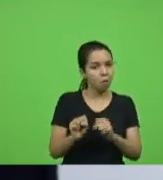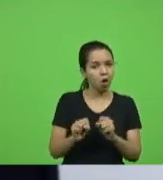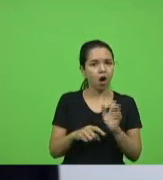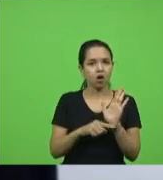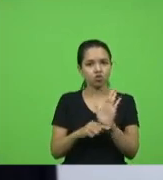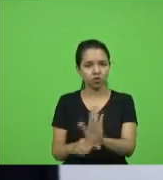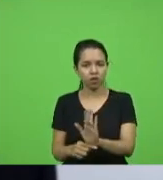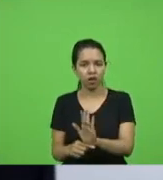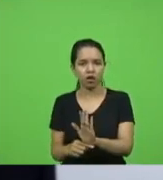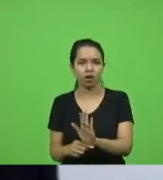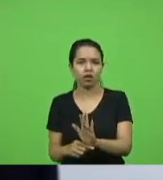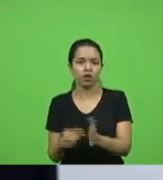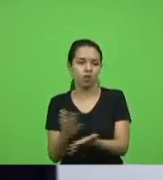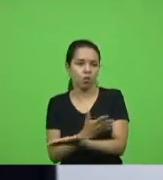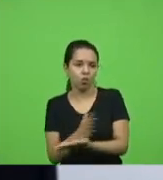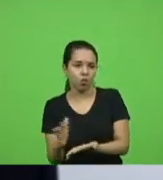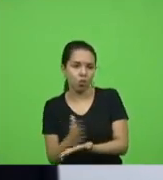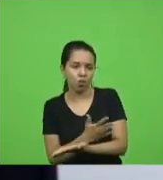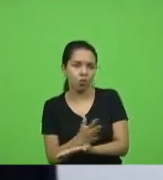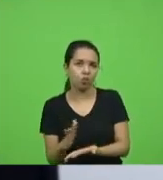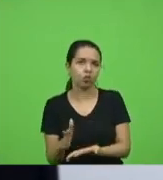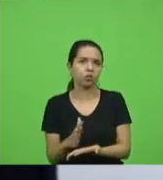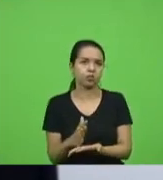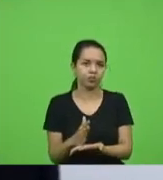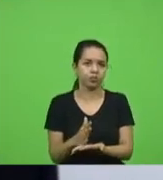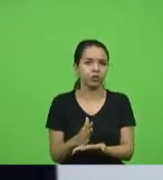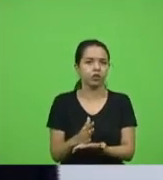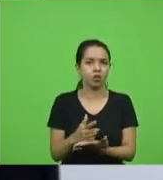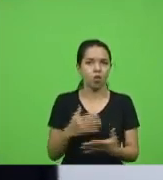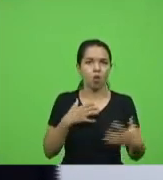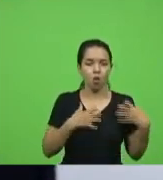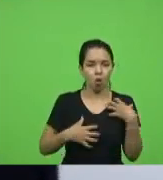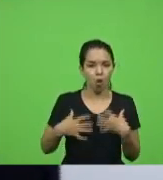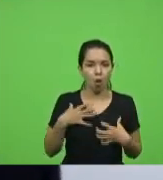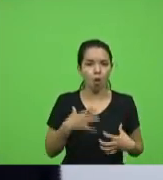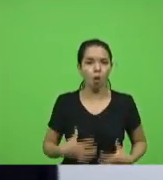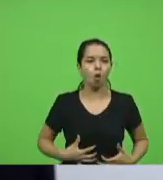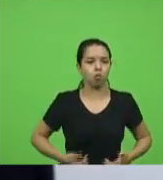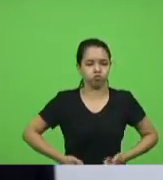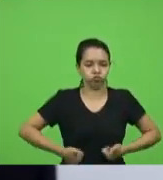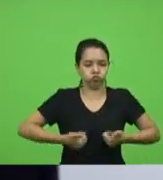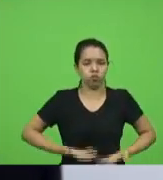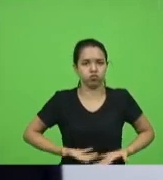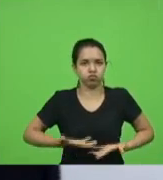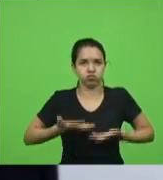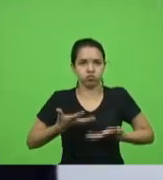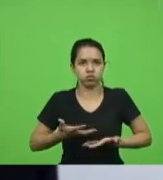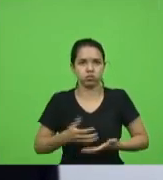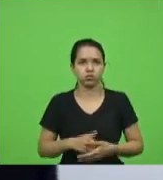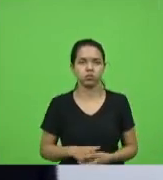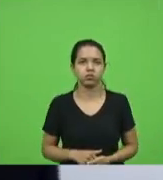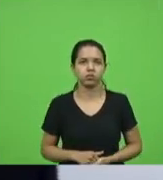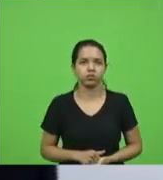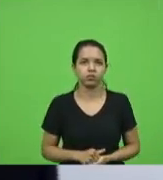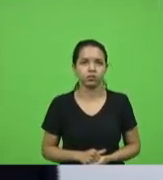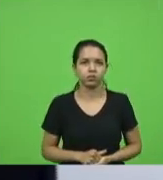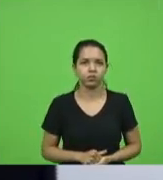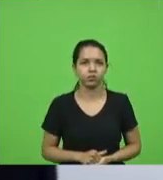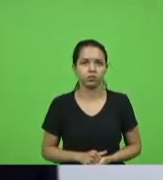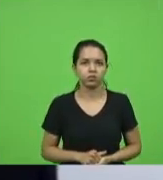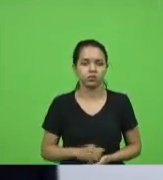organismo são mais resistentes citei antes o caso de um colega Ed